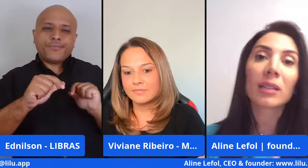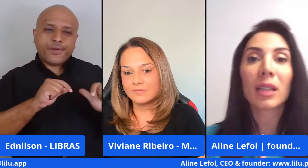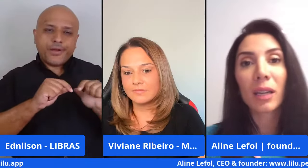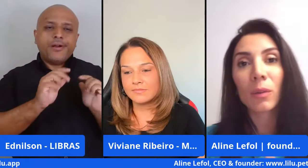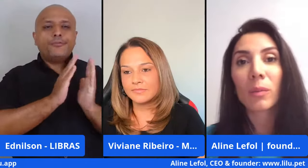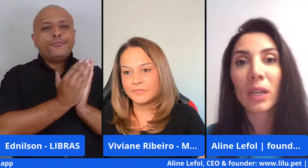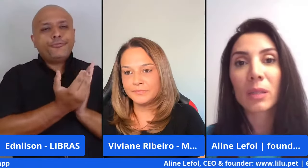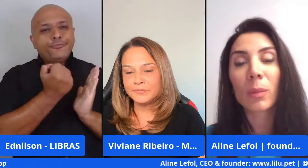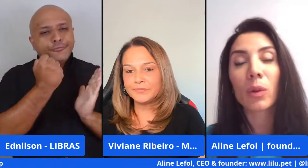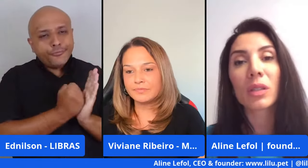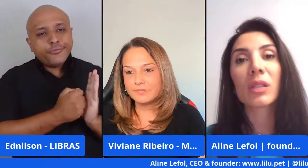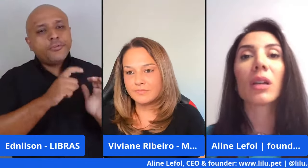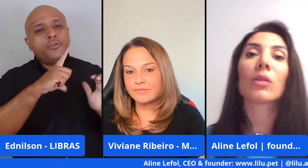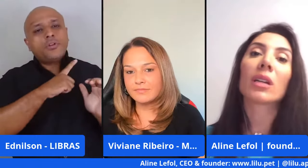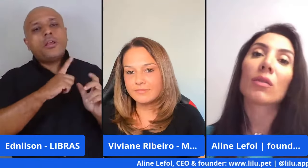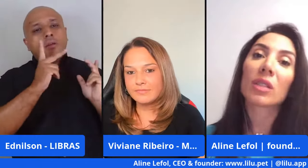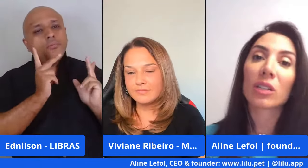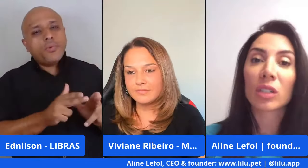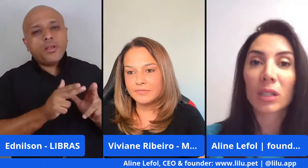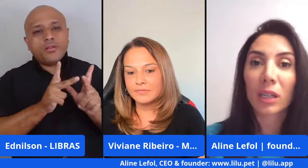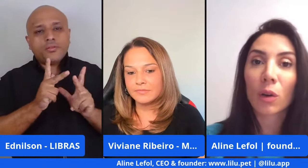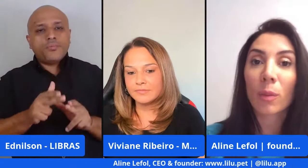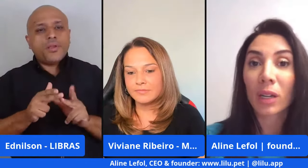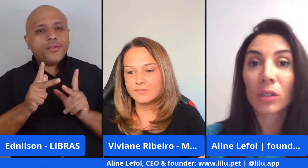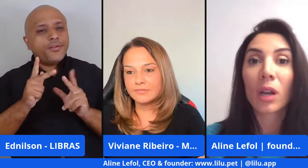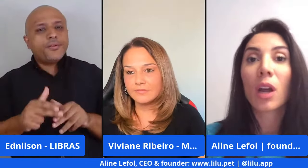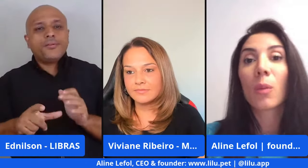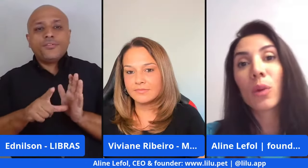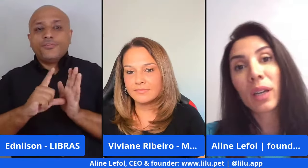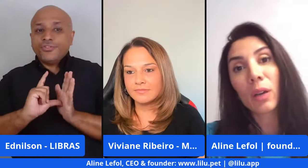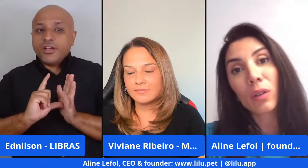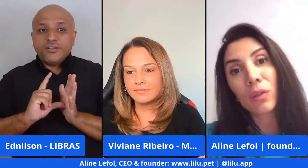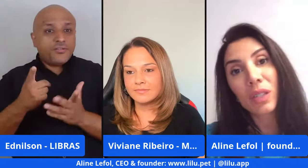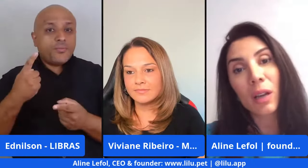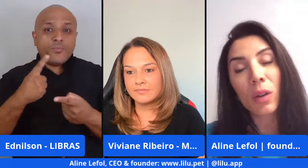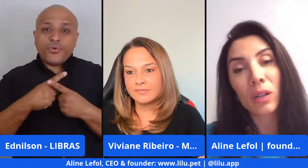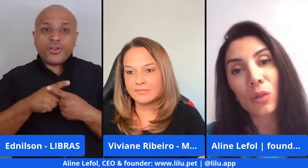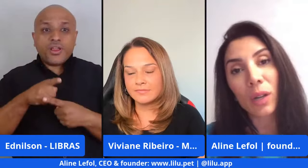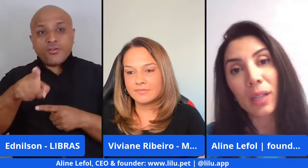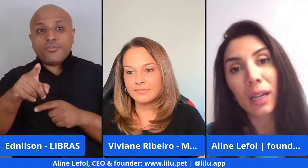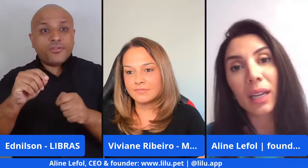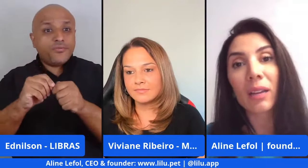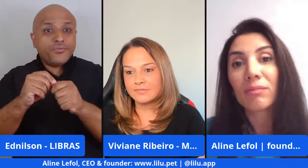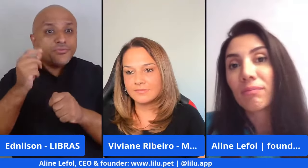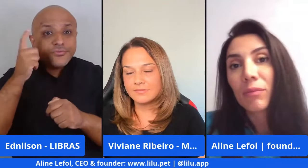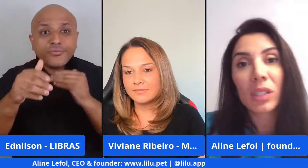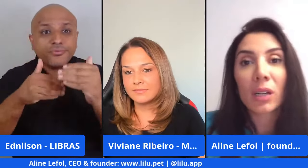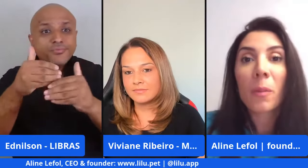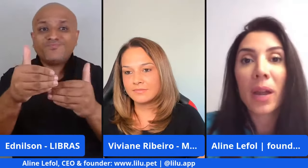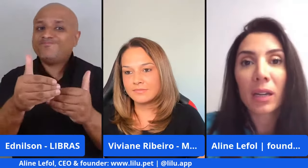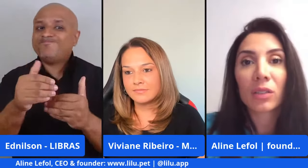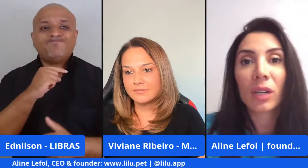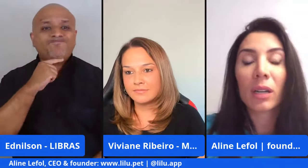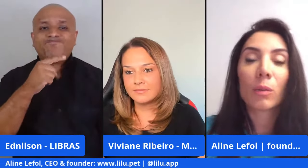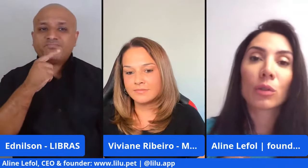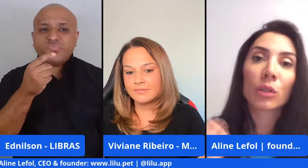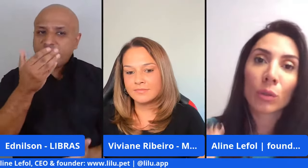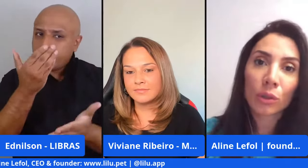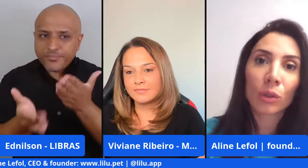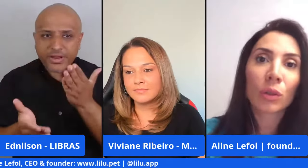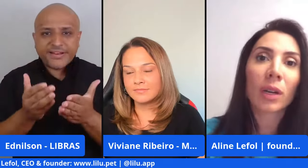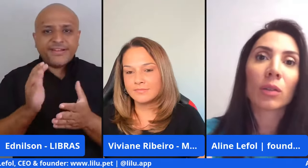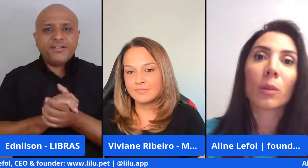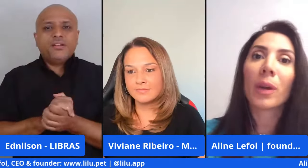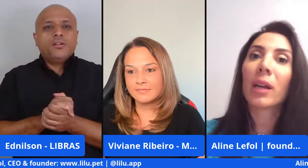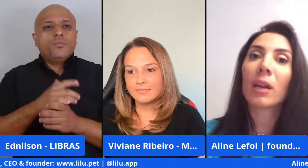voltar a ter uma mesma posição da que você tinha anteriormente, porque o que você alcançou até ali, você não perde, né? O meu